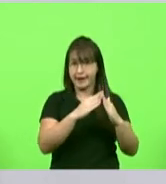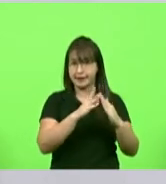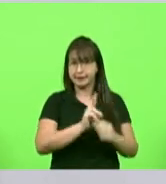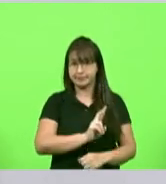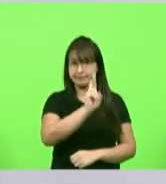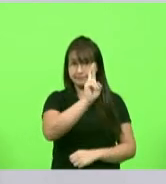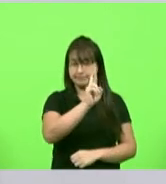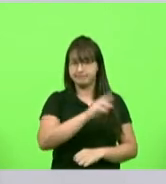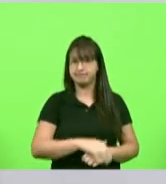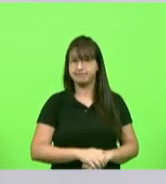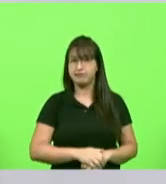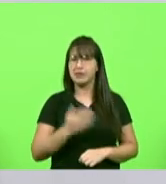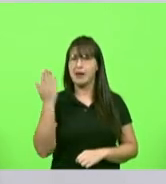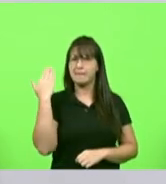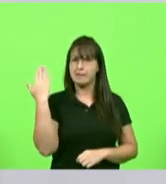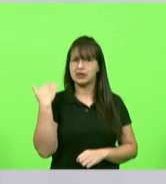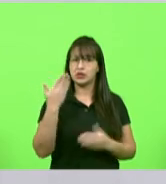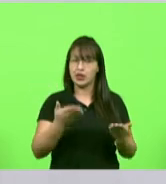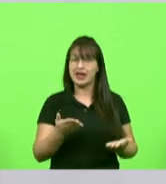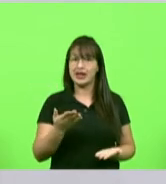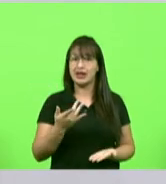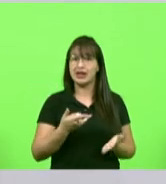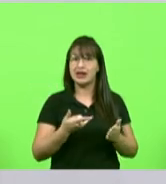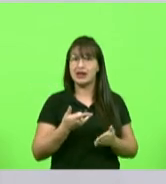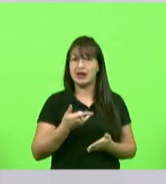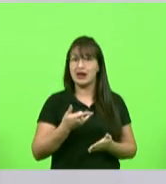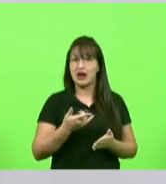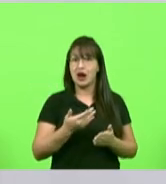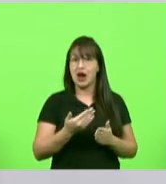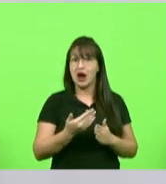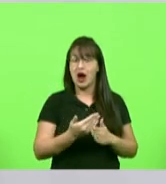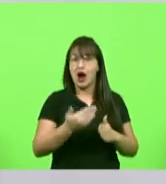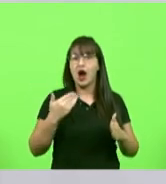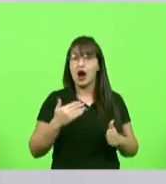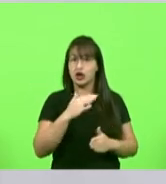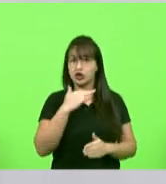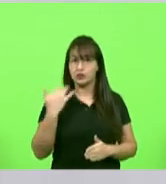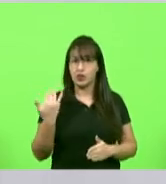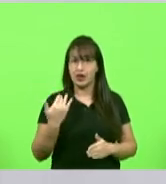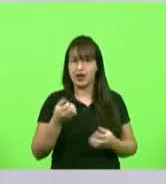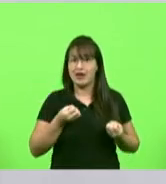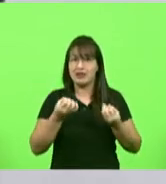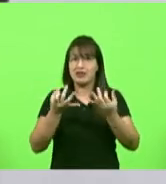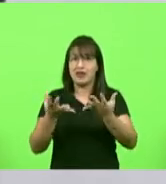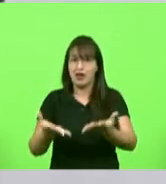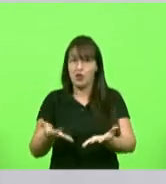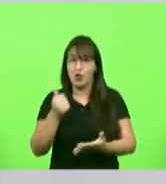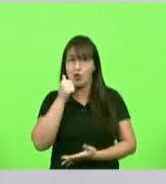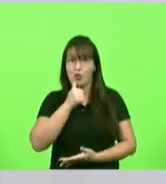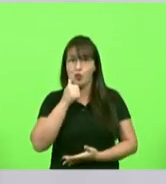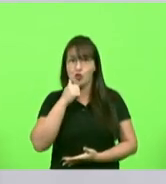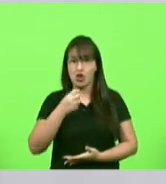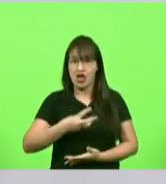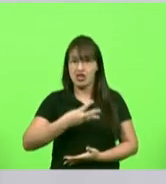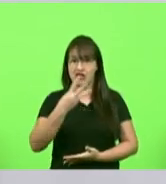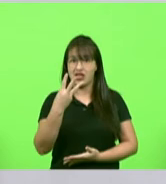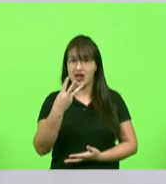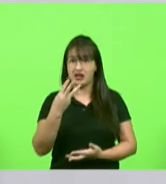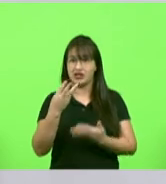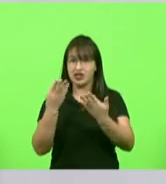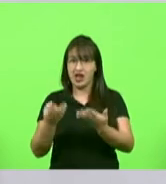senhor antes de morrer entregou as suas terras a essas três escravas para que elas ali